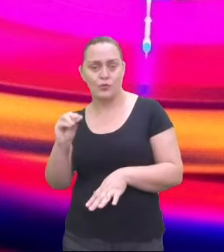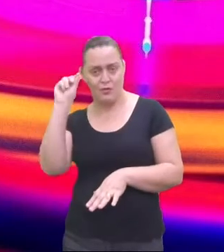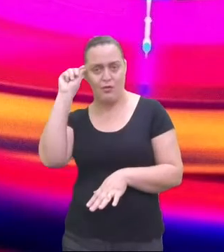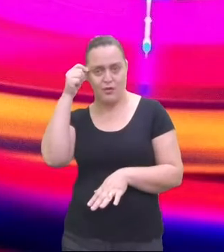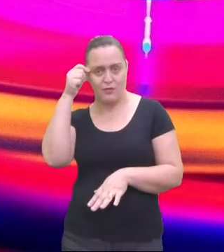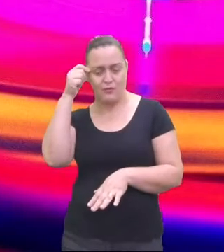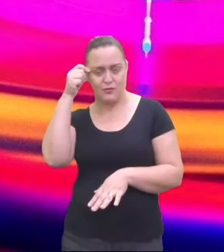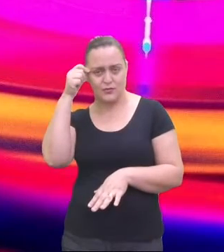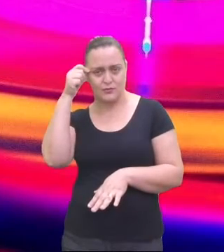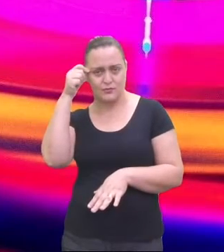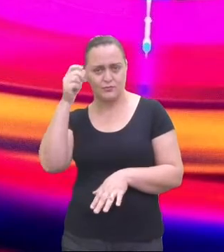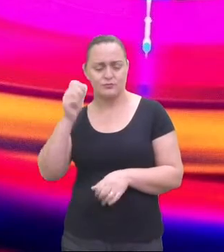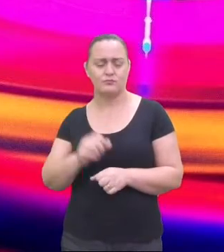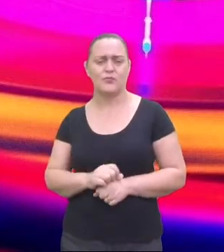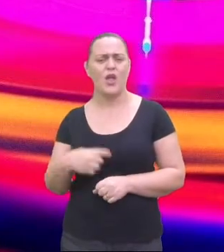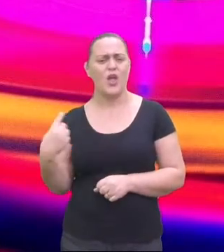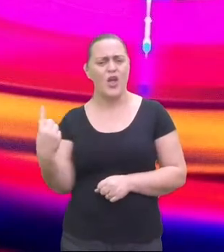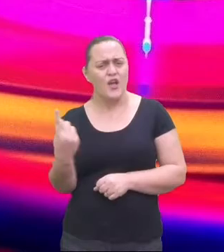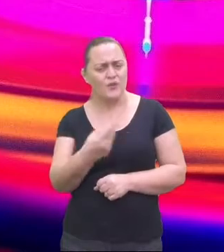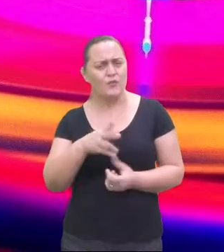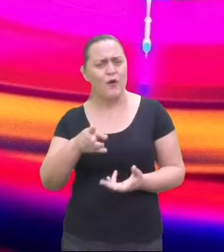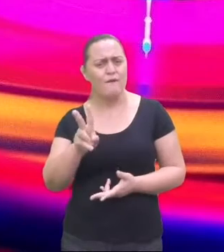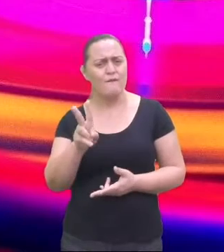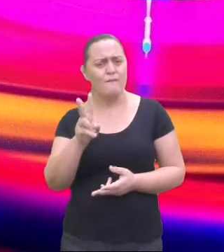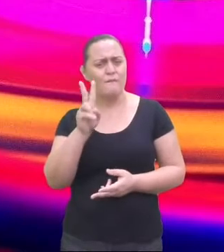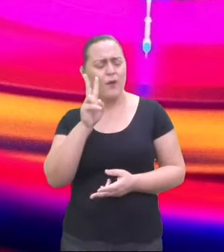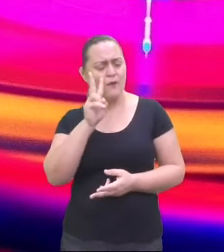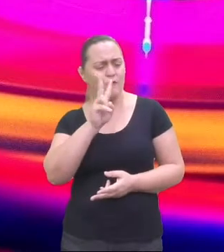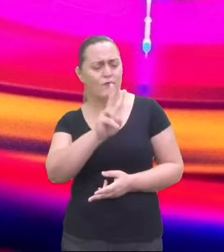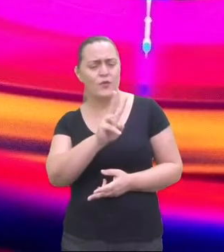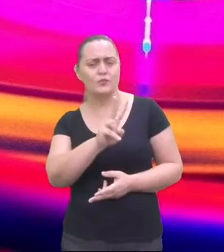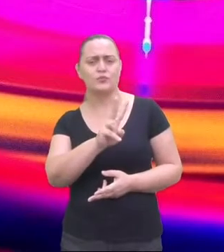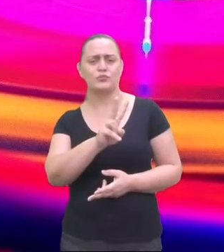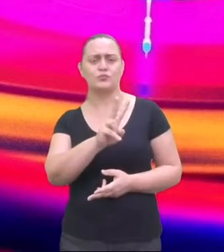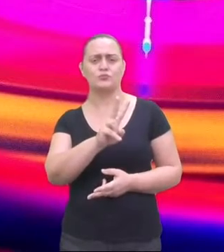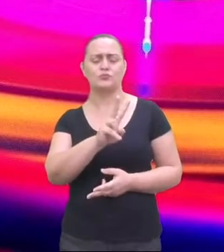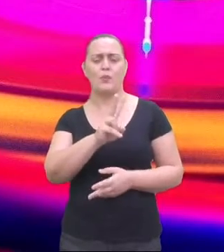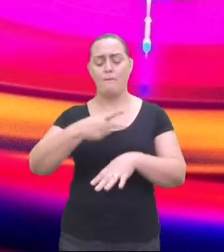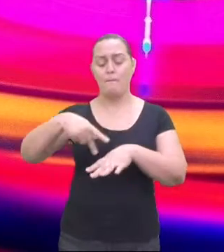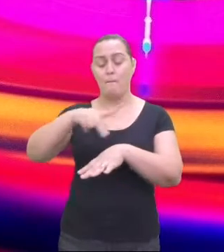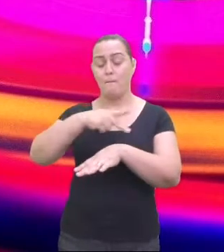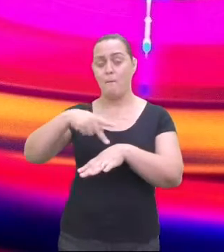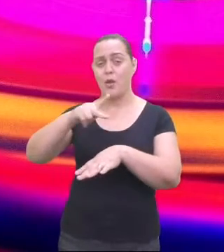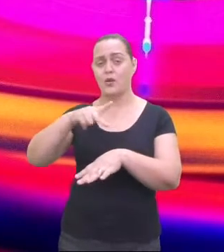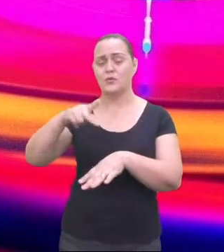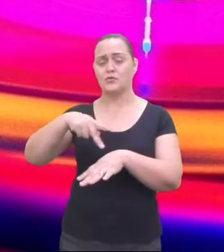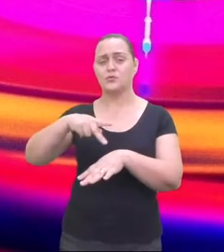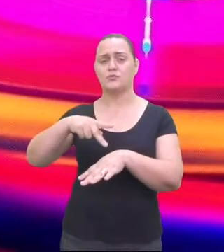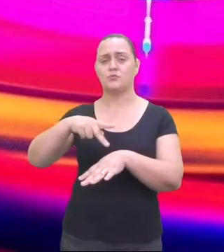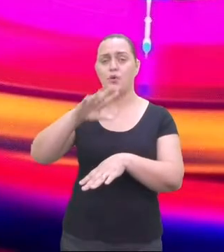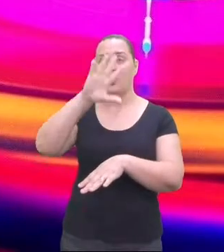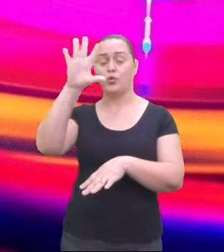do continente. Então nós vamos falar música em um todo, os nossos continentes africanos, europeus, né?